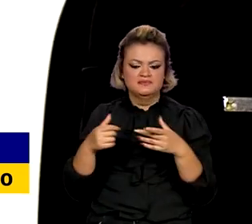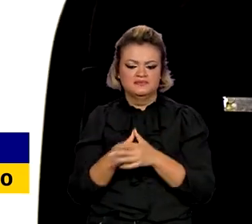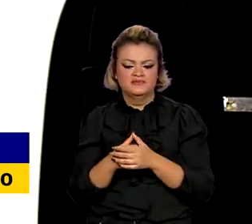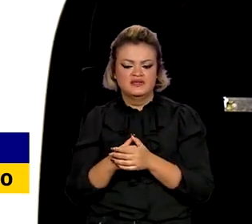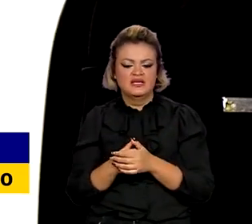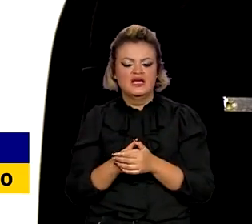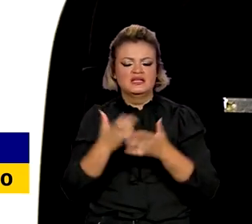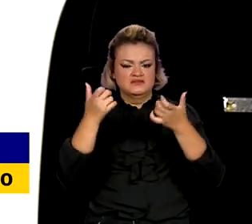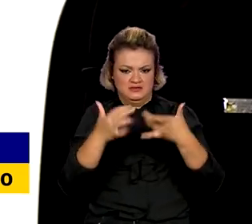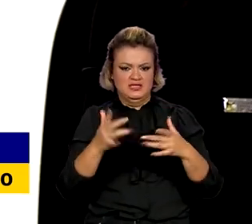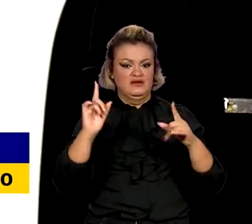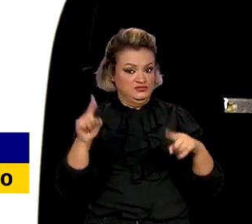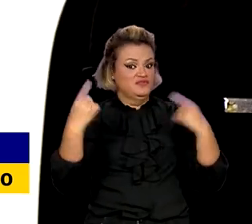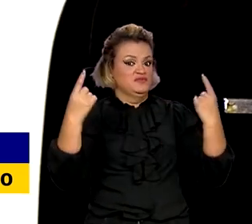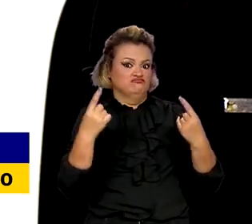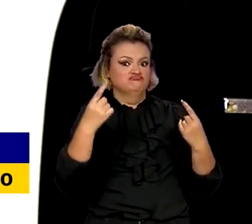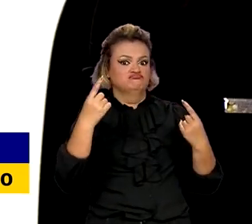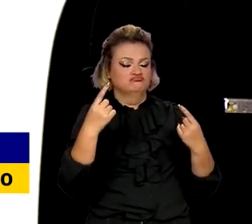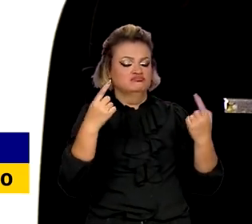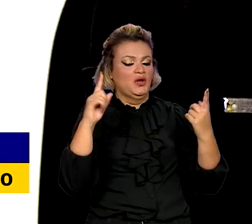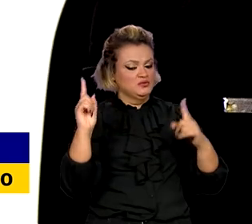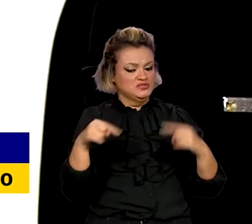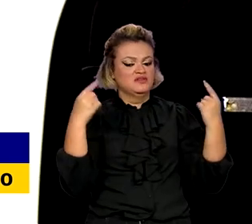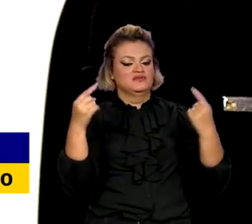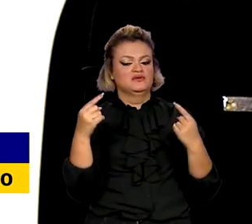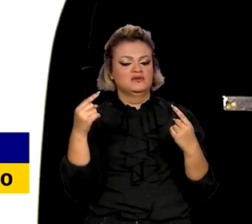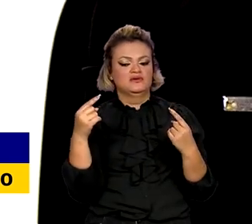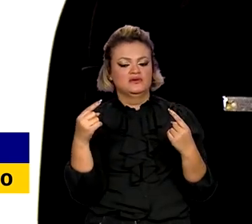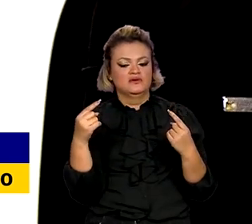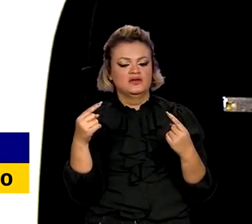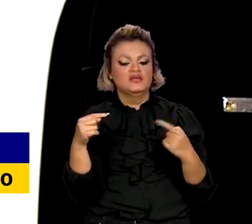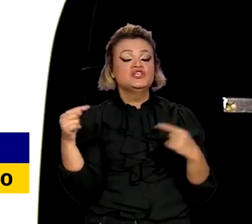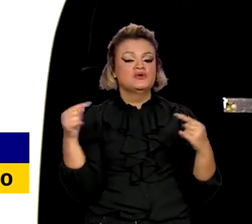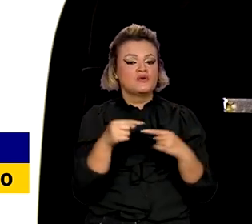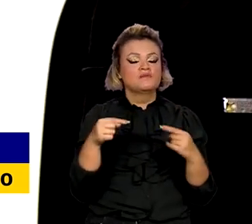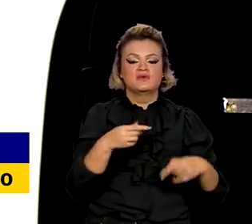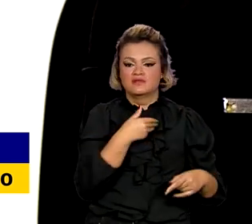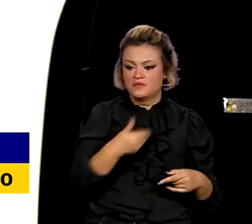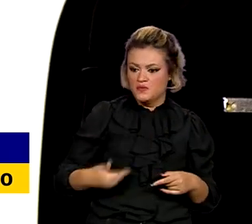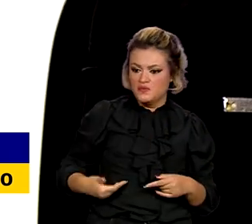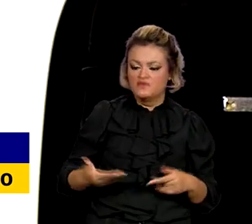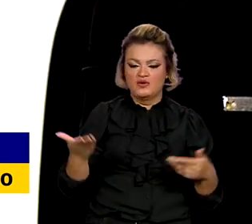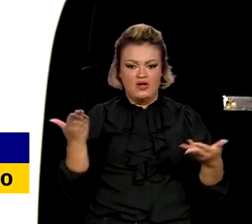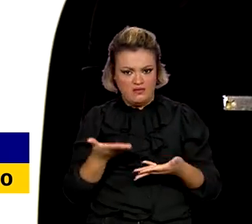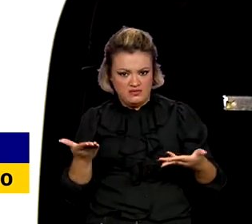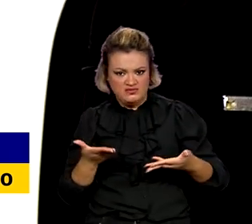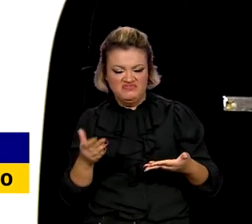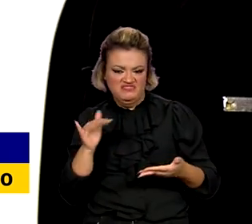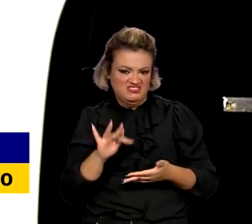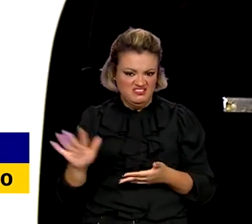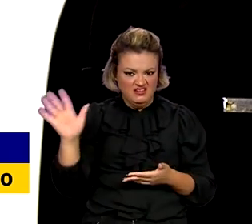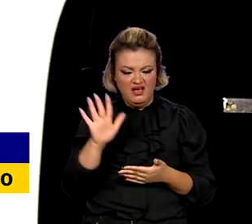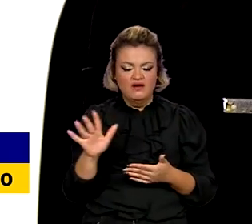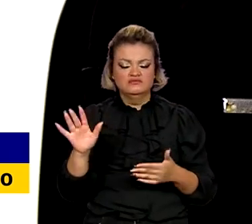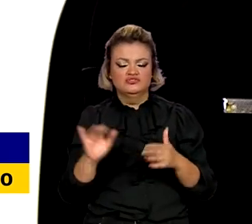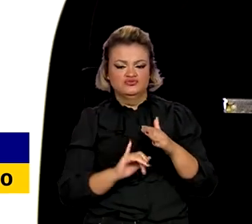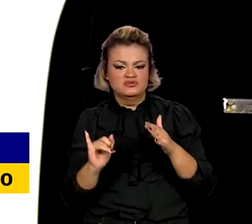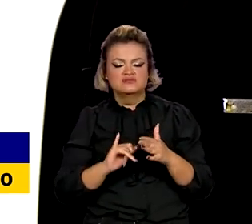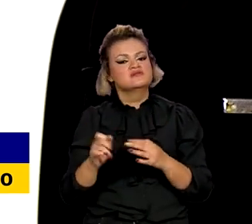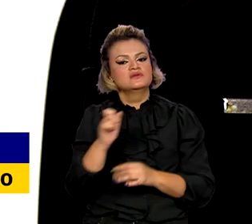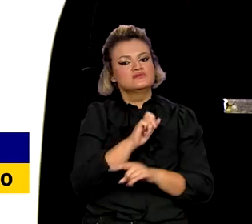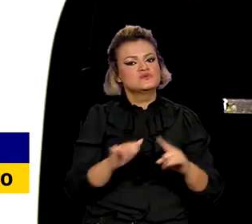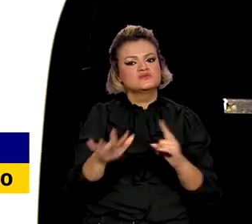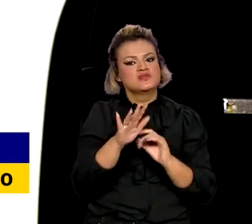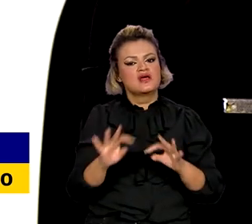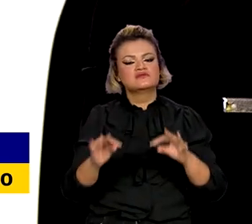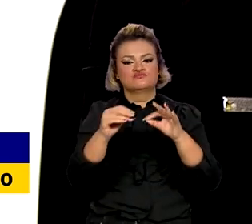desafio, é um desafio que faz parte não só do governo federal, das instituições, mas de toda a sociedade.